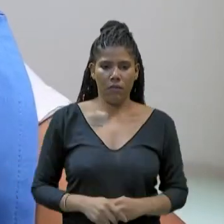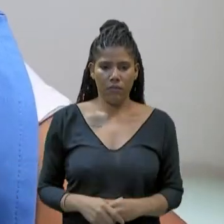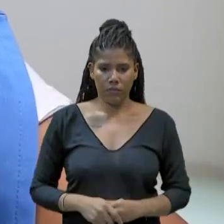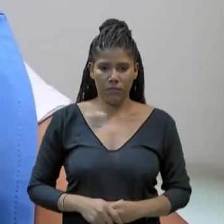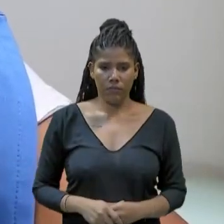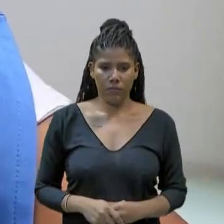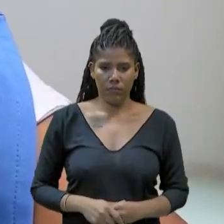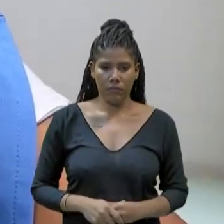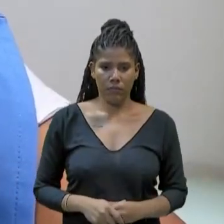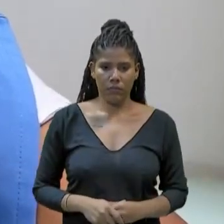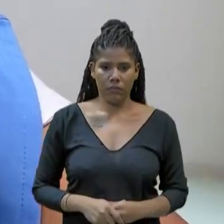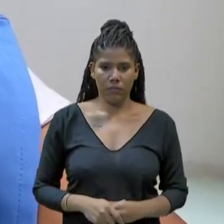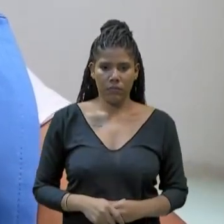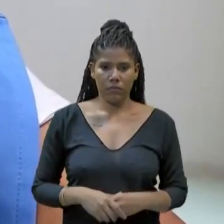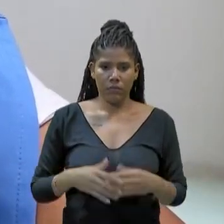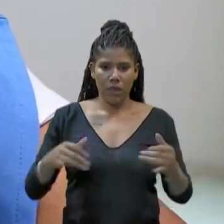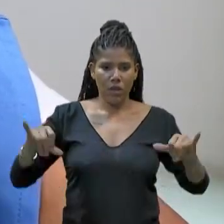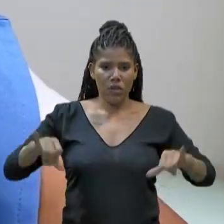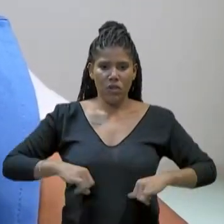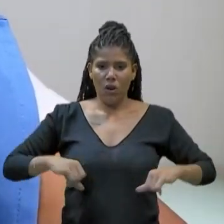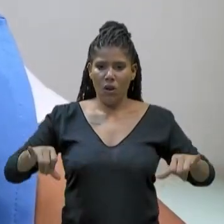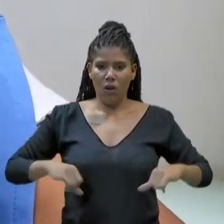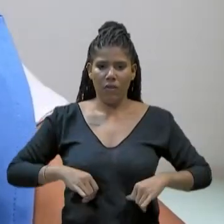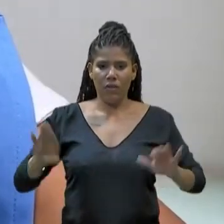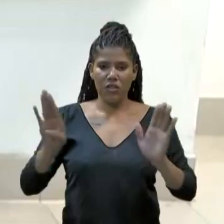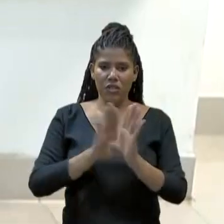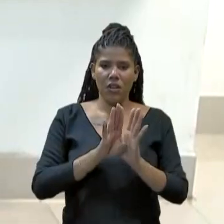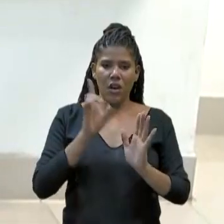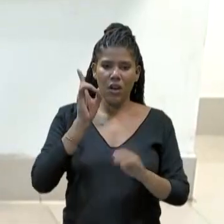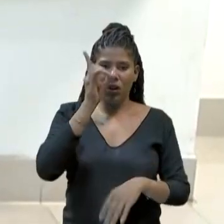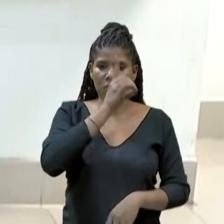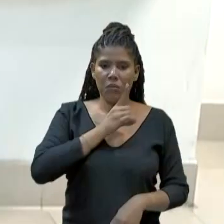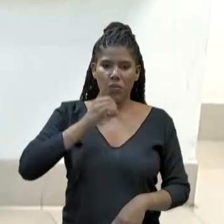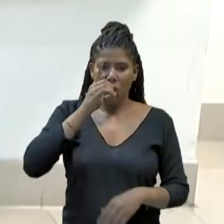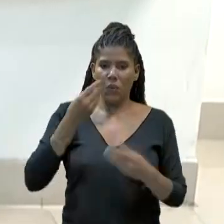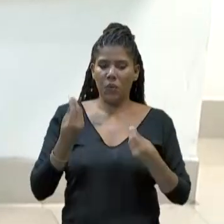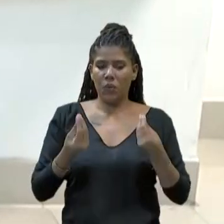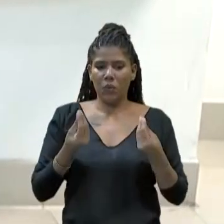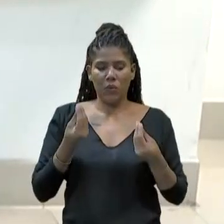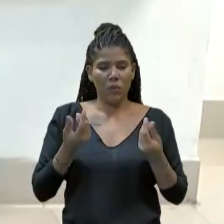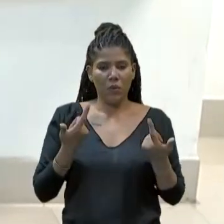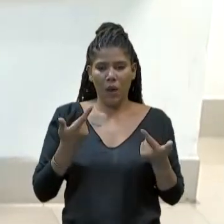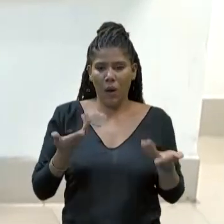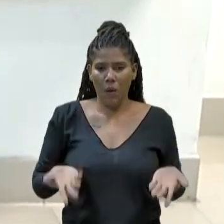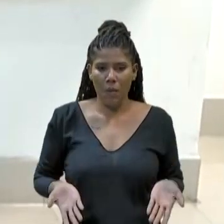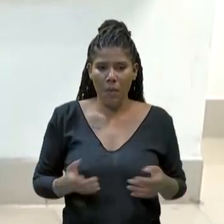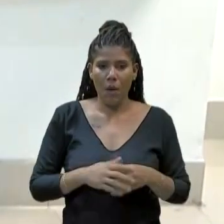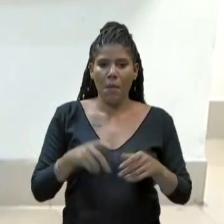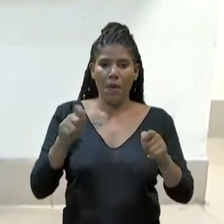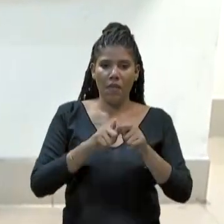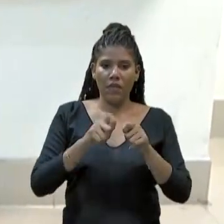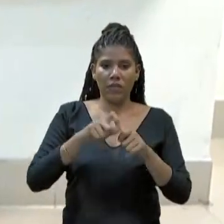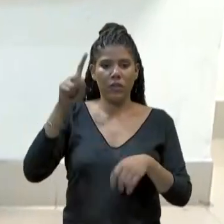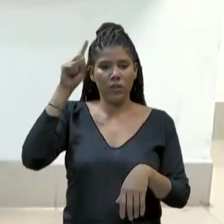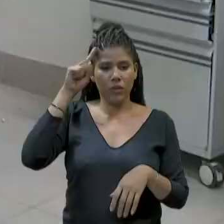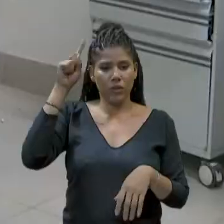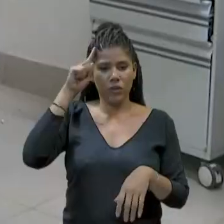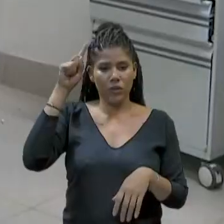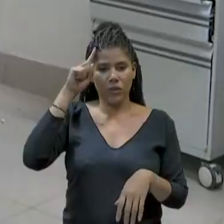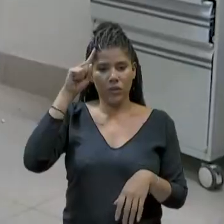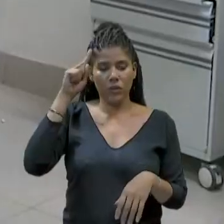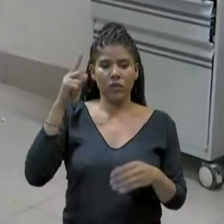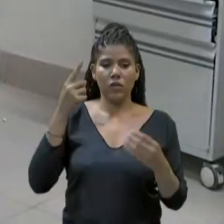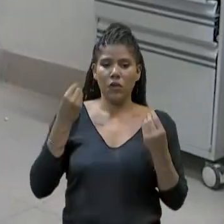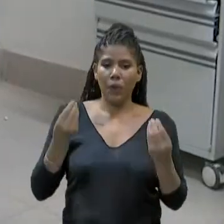casa. Aí sofre demais. Chega aqui no domingo, aí não tem como não. Para fazer as sessões diárias de radioterapia, ficaria inviável